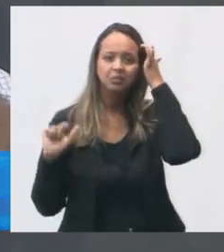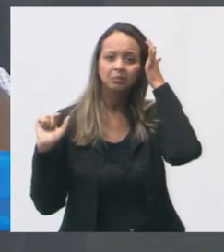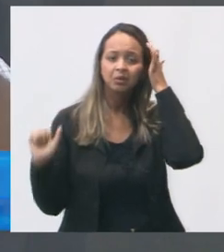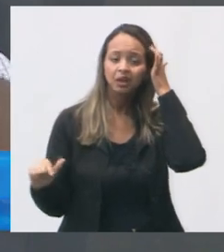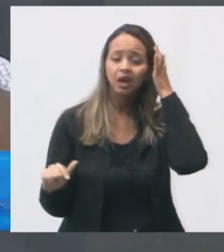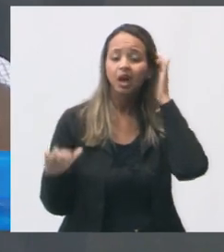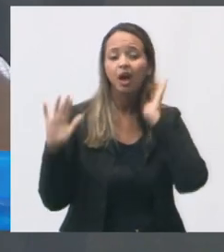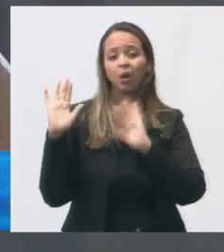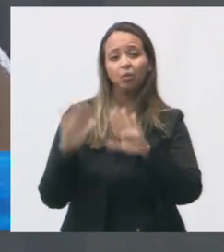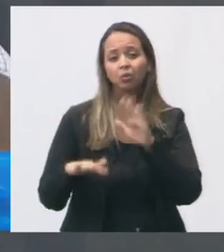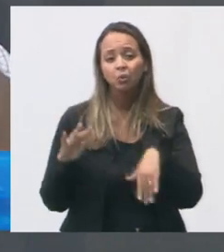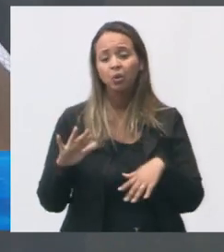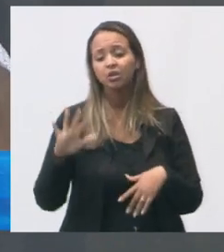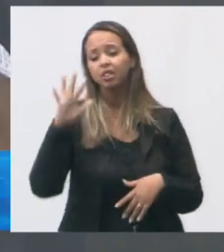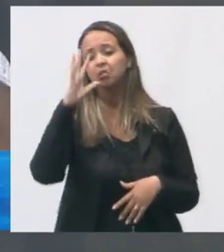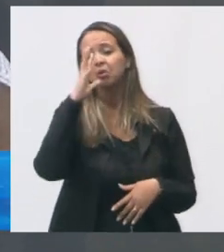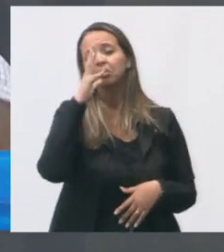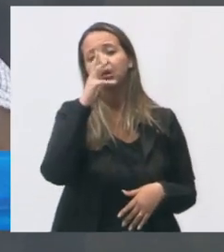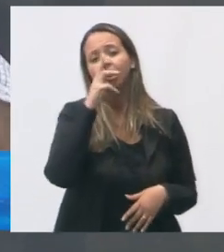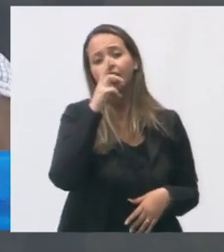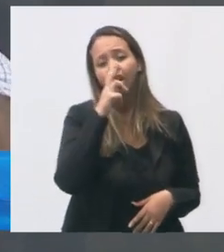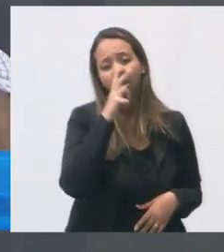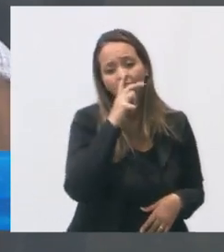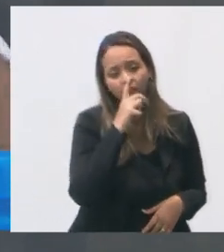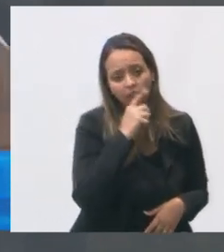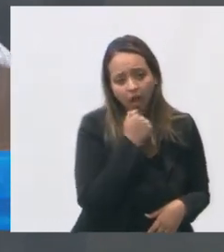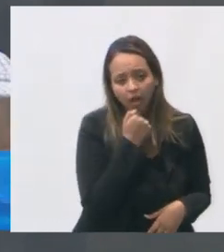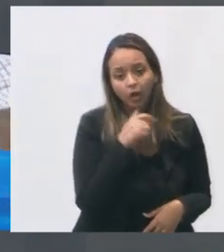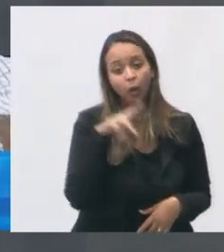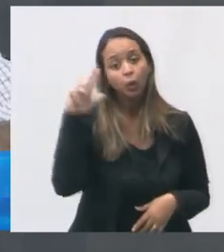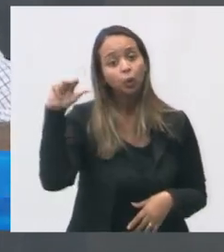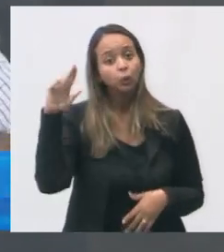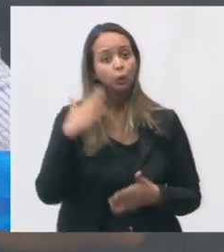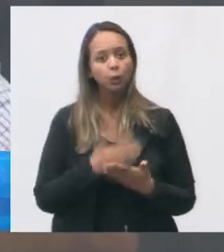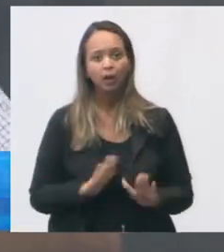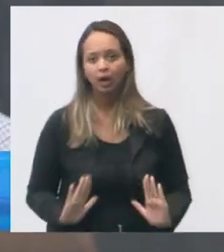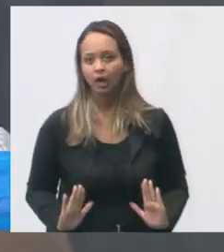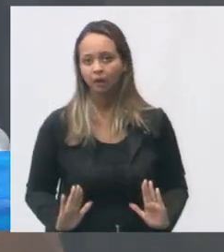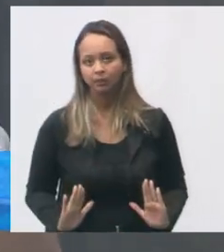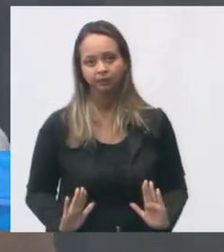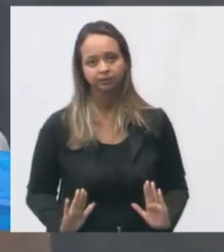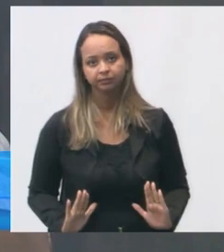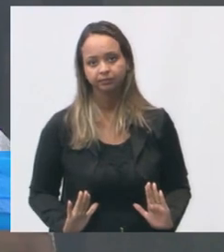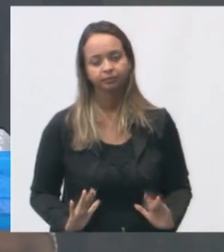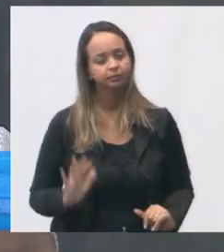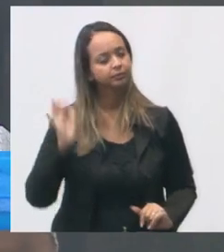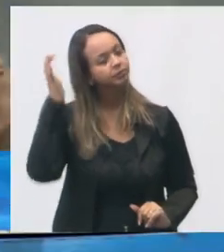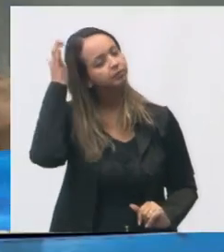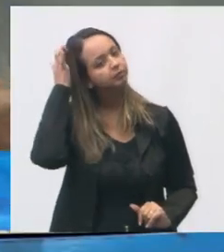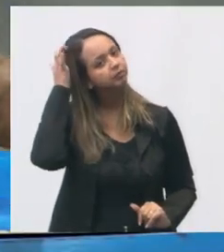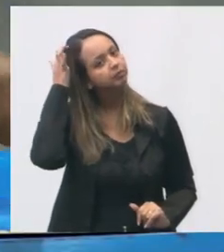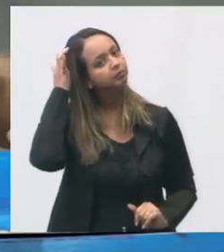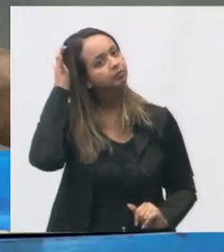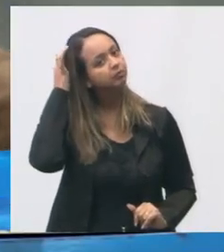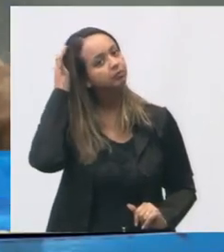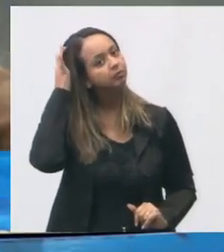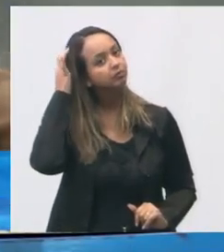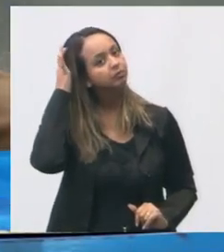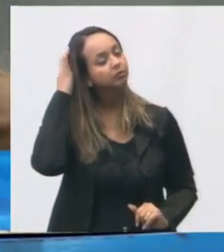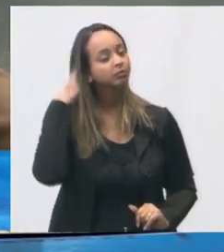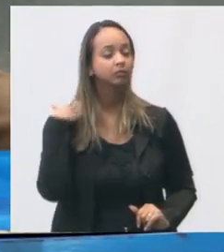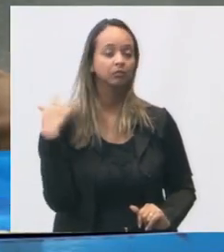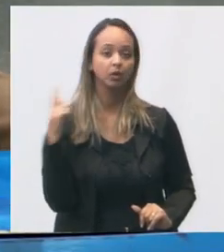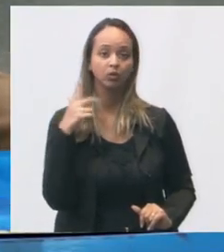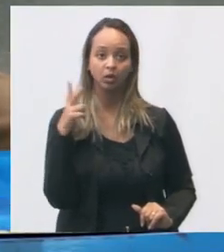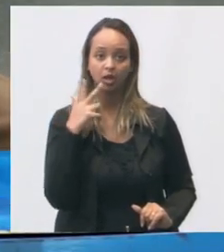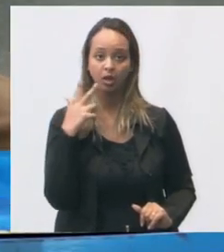aquilo que é provisório que vai ficando, vai ficando, vai ficando e nunca acaba. Então, eu não entrei em muitos detalhes